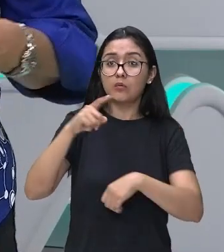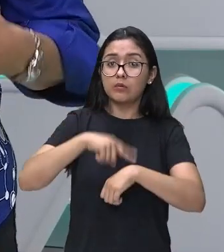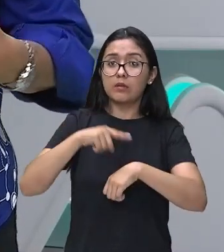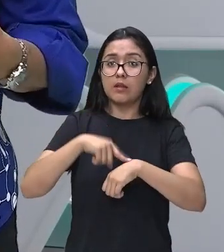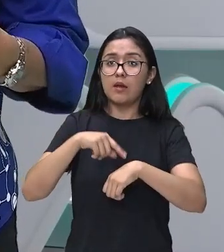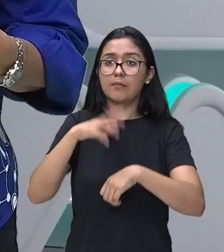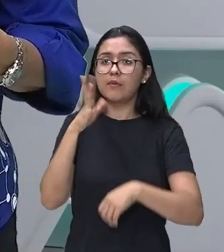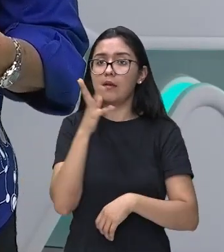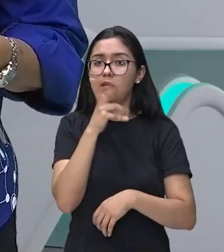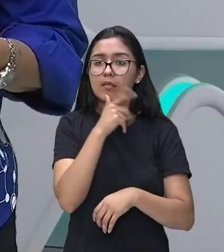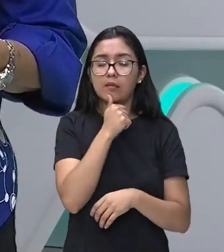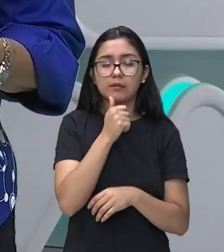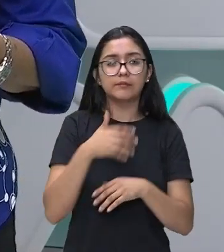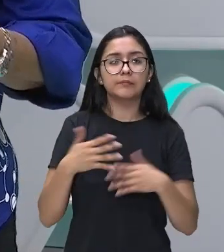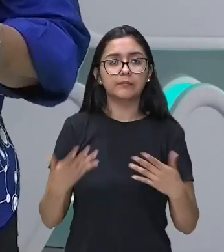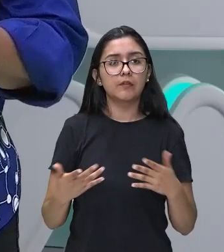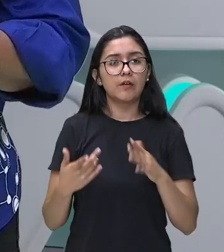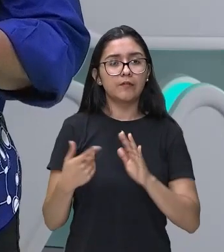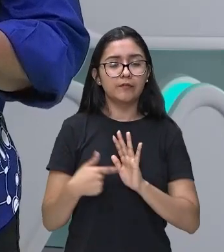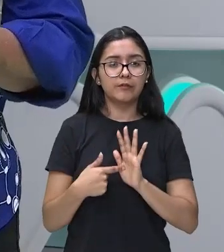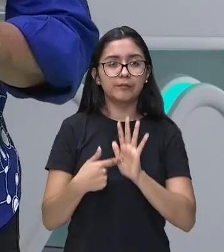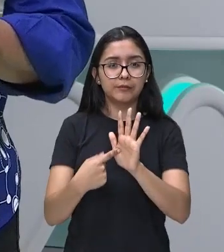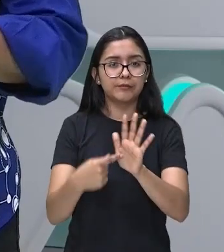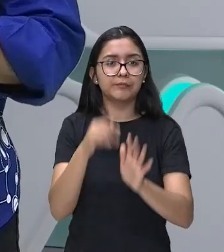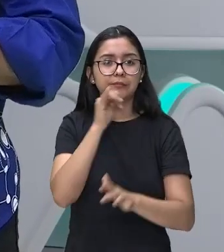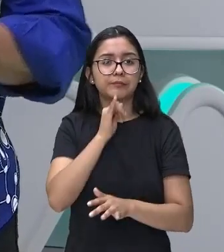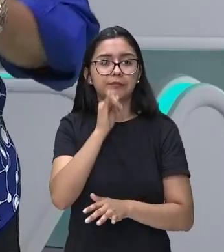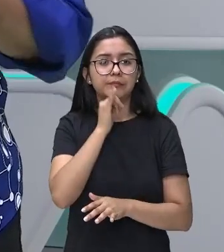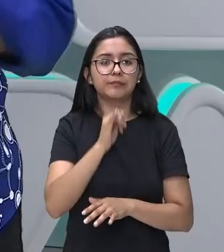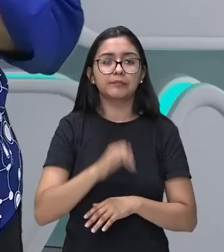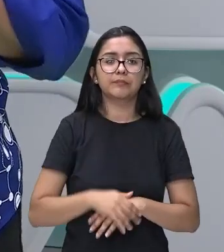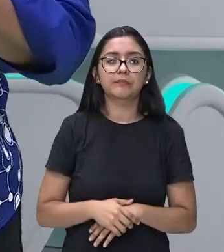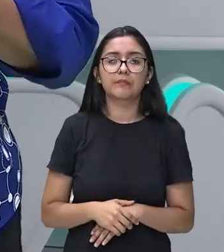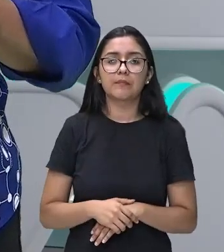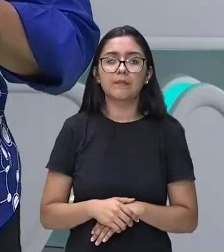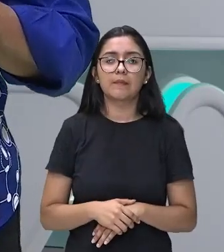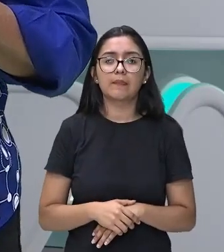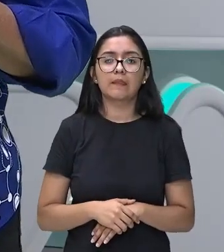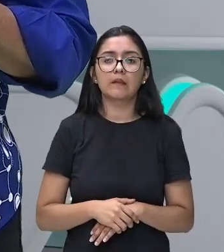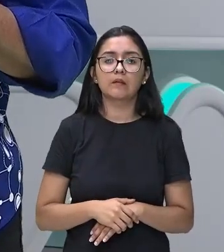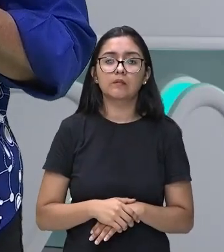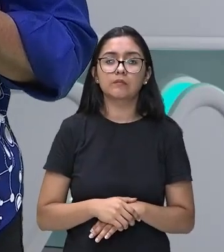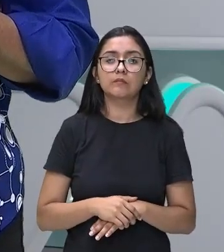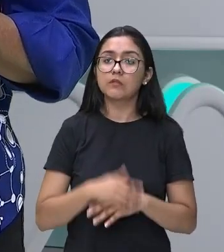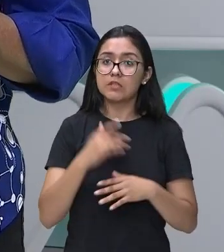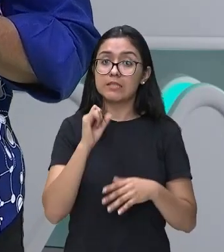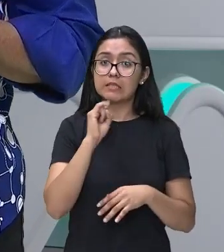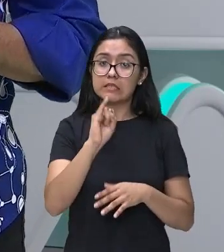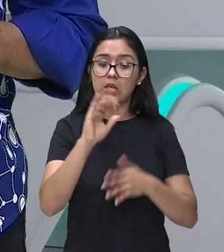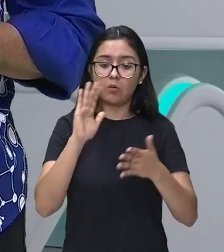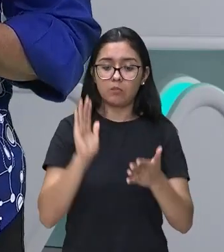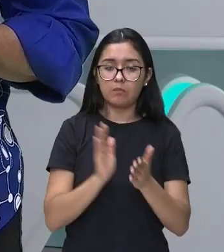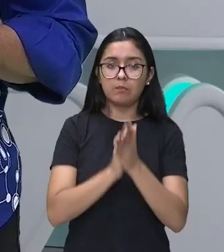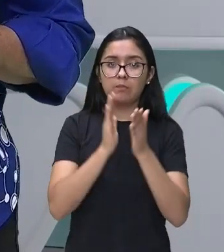Eu vou dar um exemplo de som curto. Por exemplo, se eu faço uma batida de palma ou um